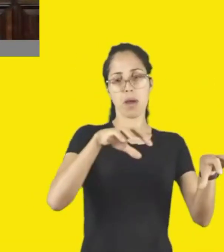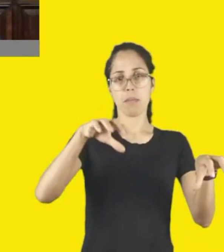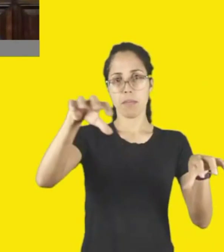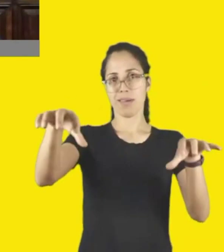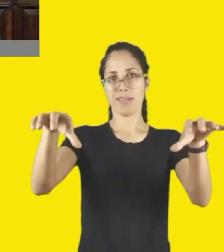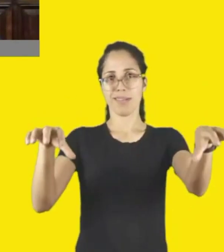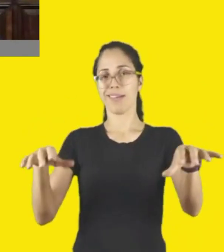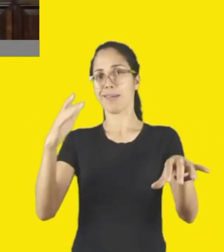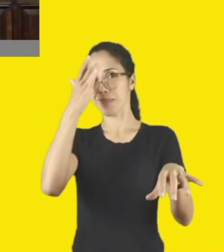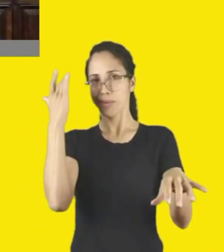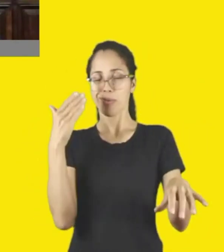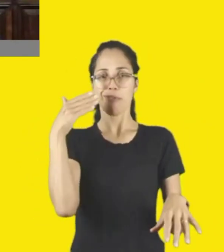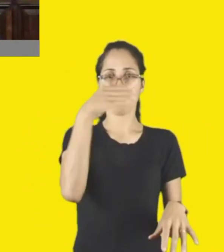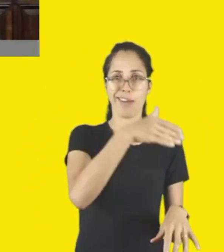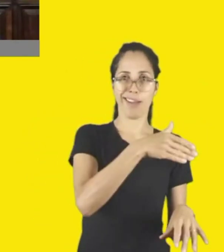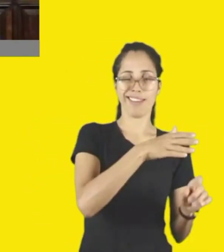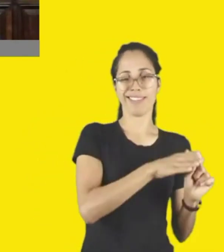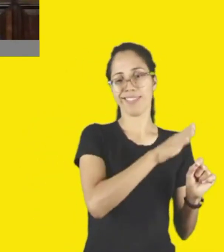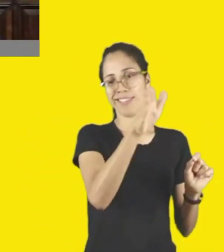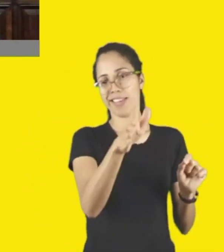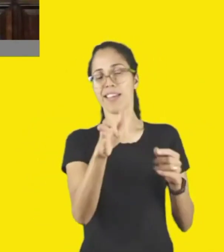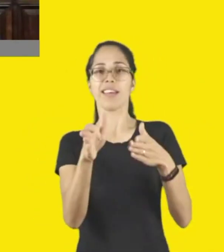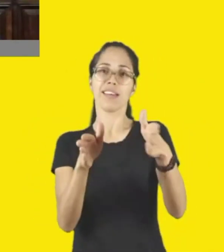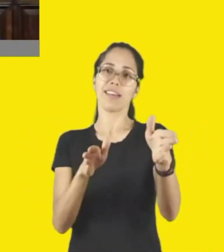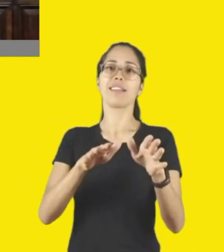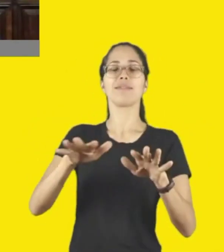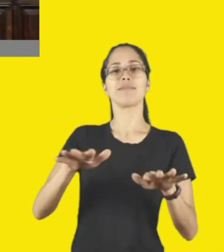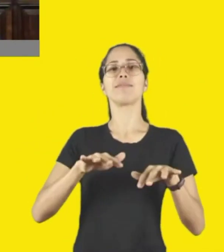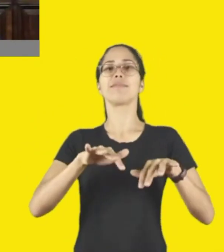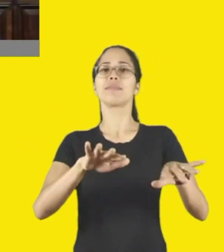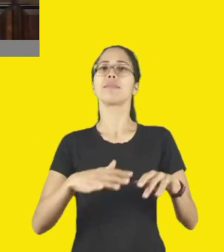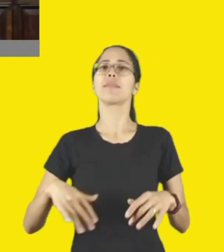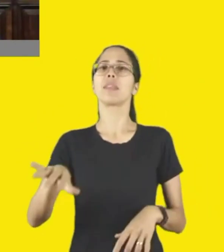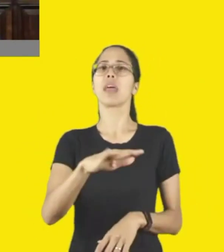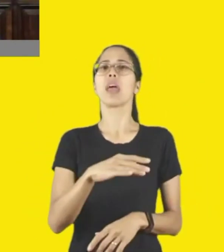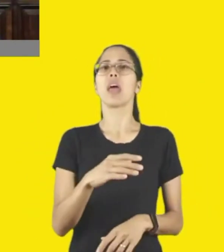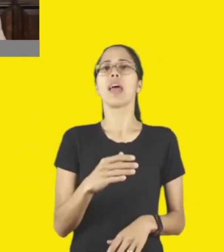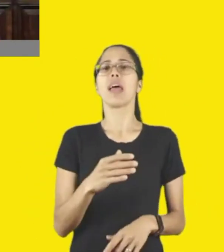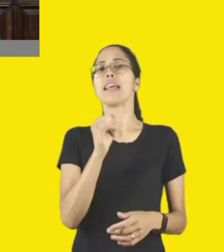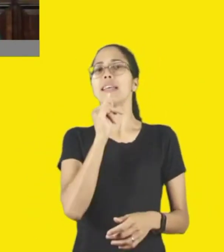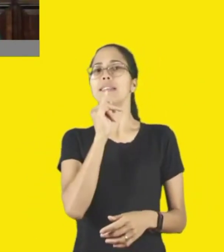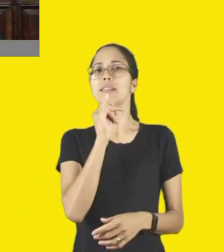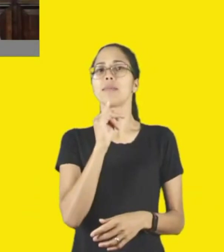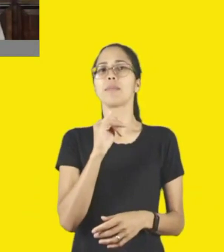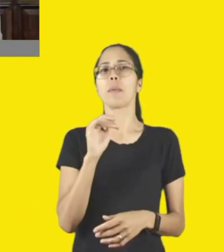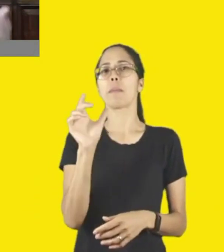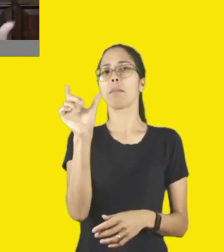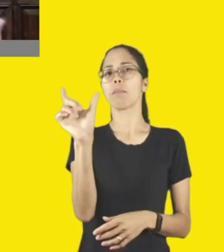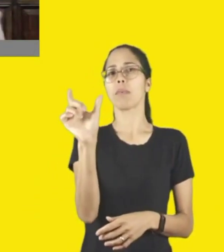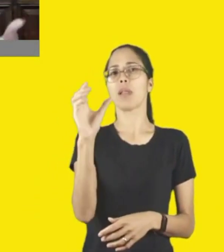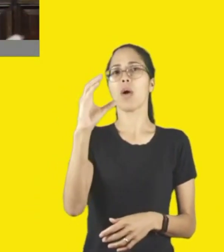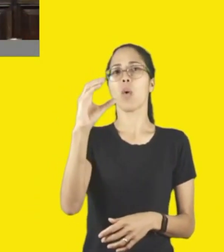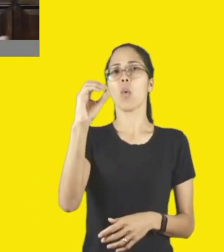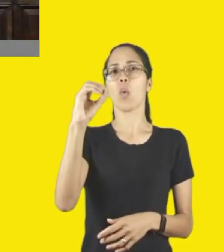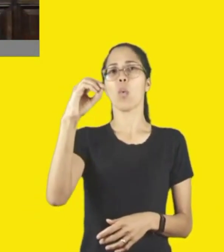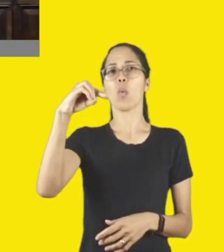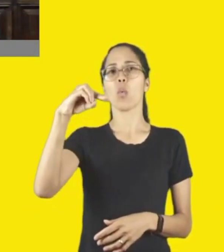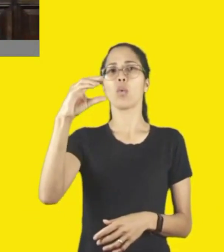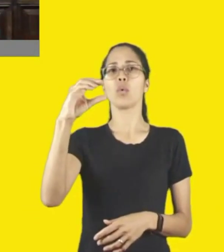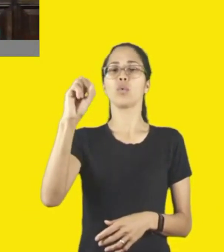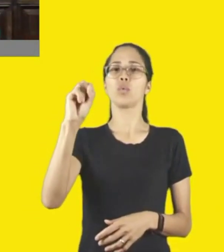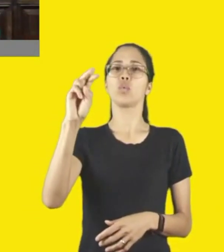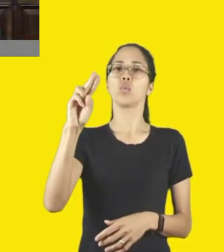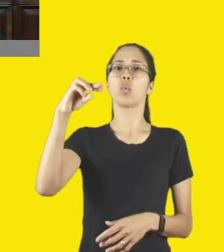e esse olhar de consumo da cultura, e aqui eu não estou falando a palavra consumo antes que me interpretem mal, de consumir cultura financeiramente,